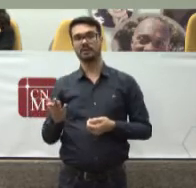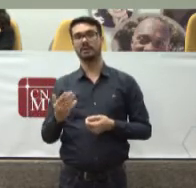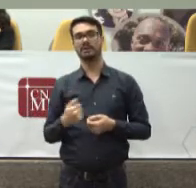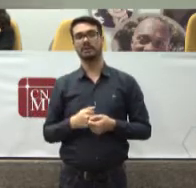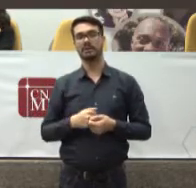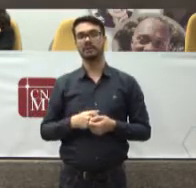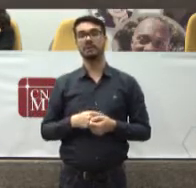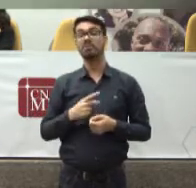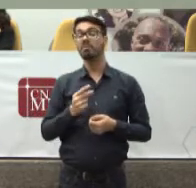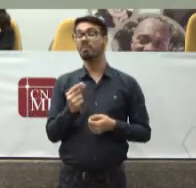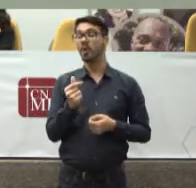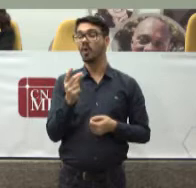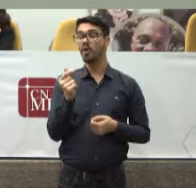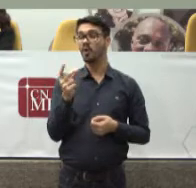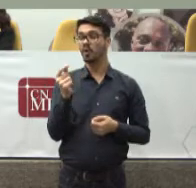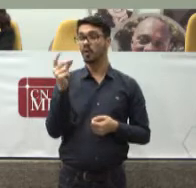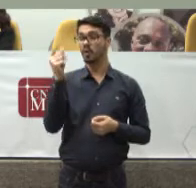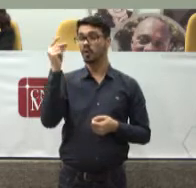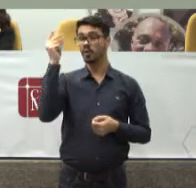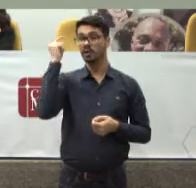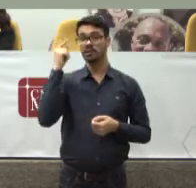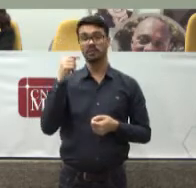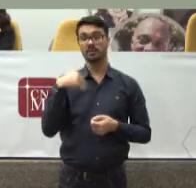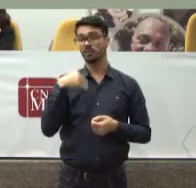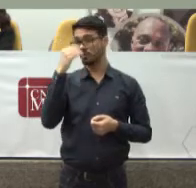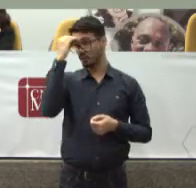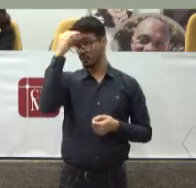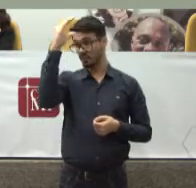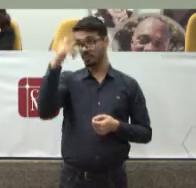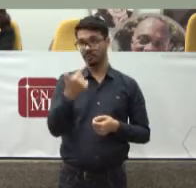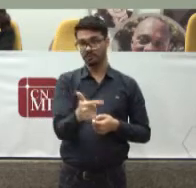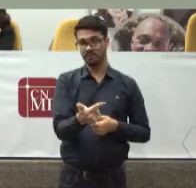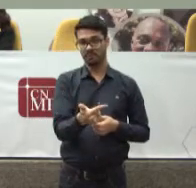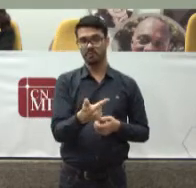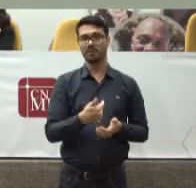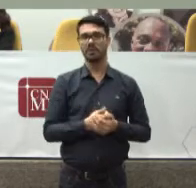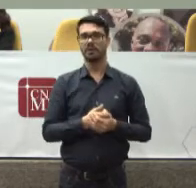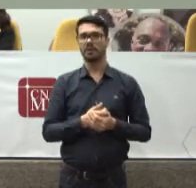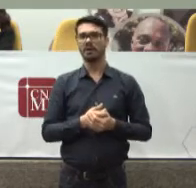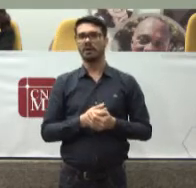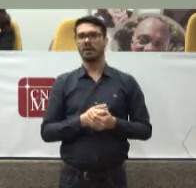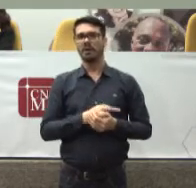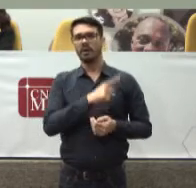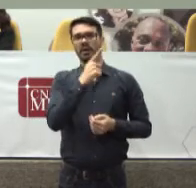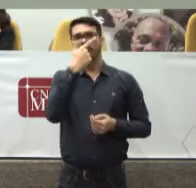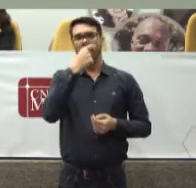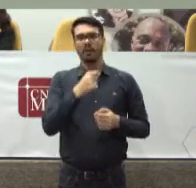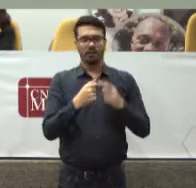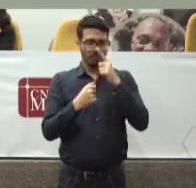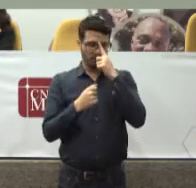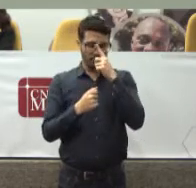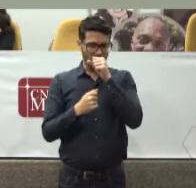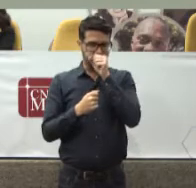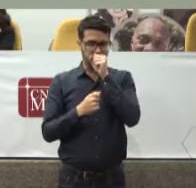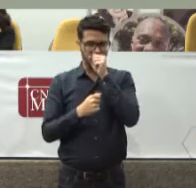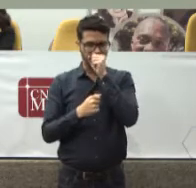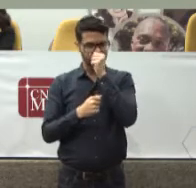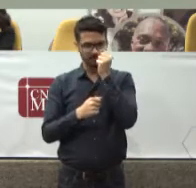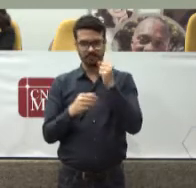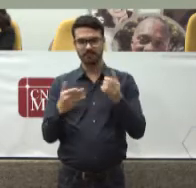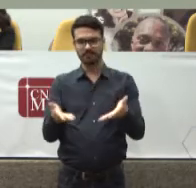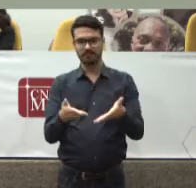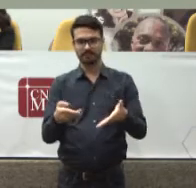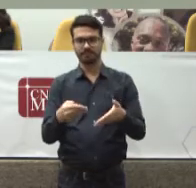muito tempo Eu não tinha nem conhecimento Que em alguma vez Ocupou a cadeira Hoje O ministério público